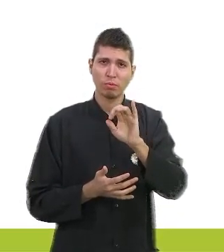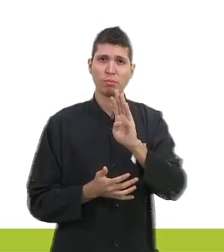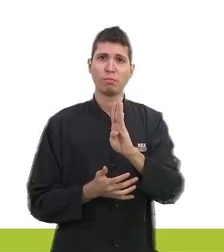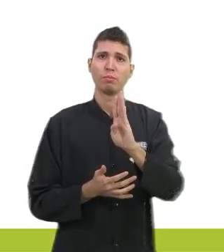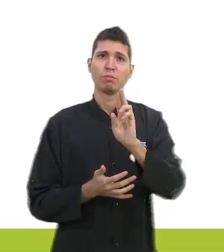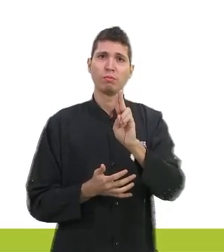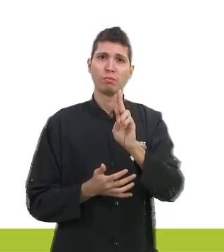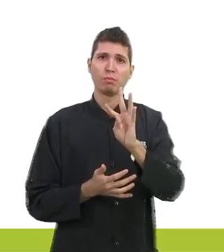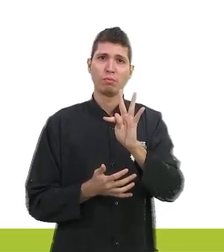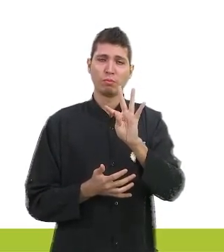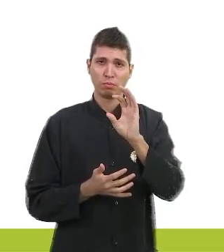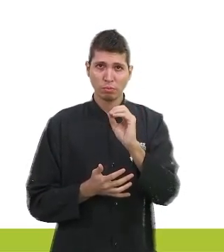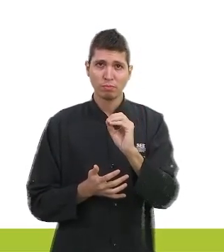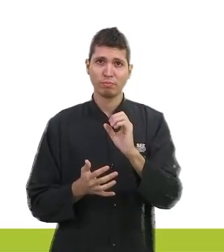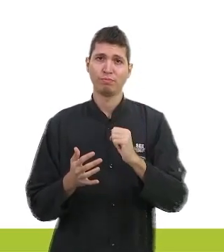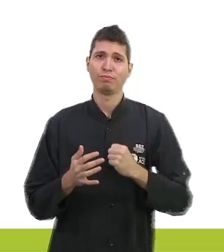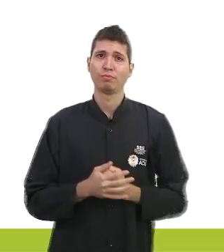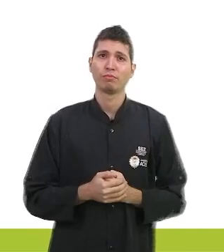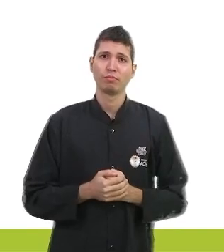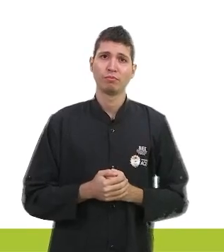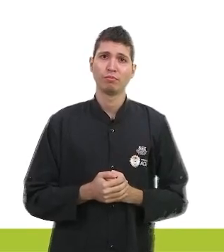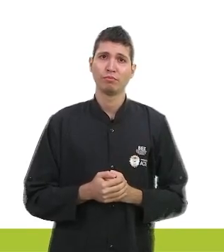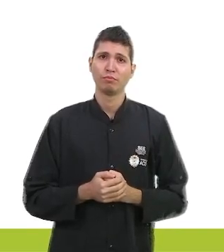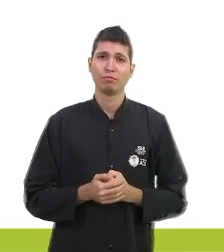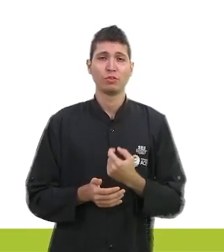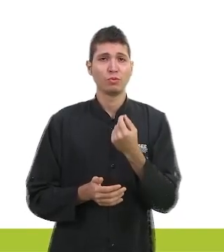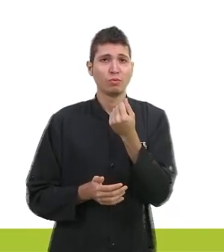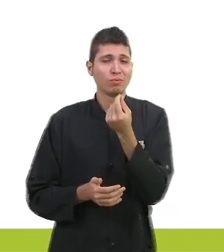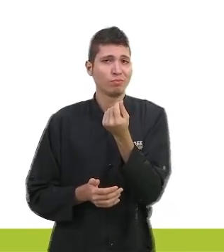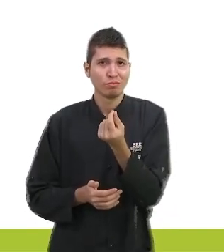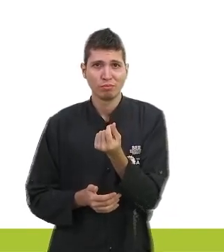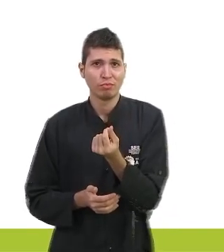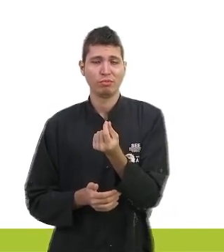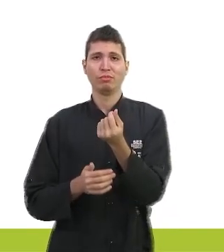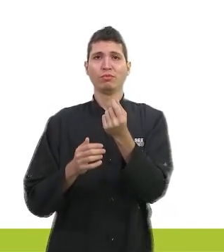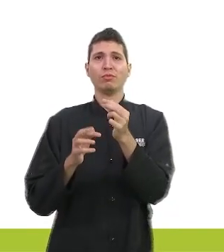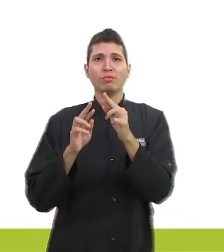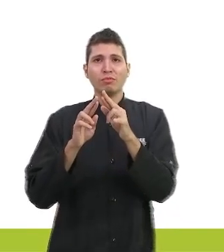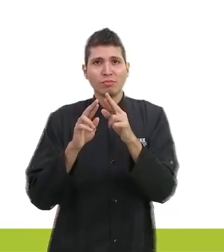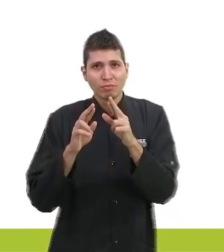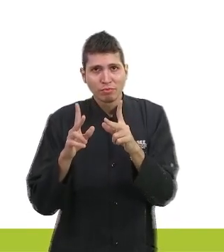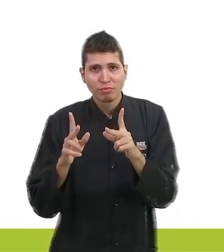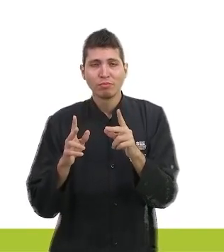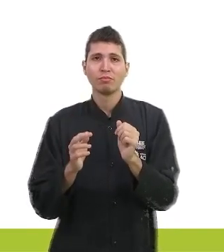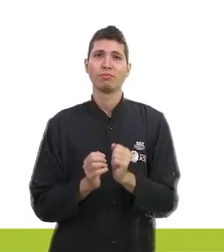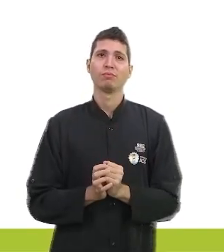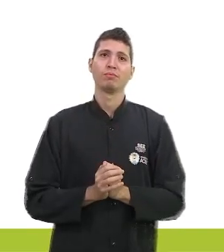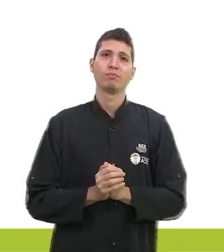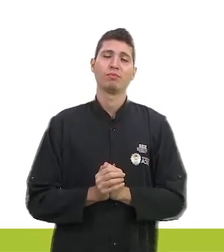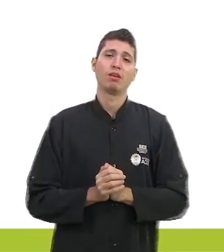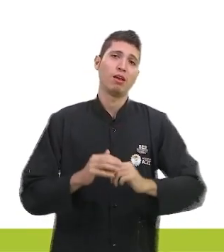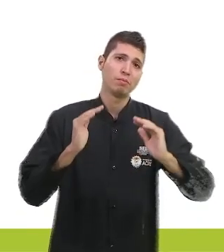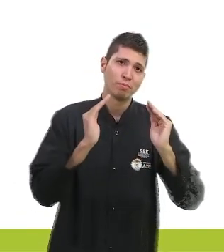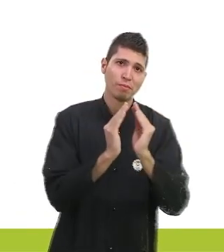o valor vai ser um pouquinho diferente. Então, a poupança, ela só vai ser